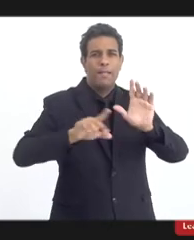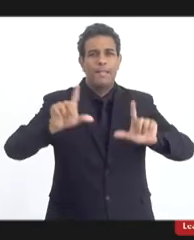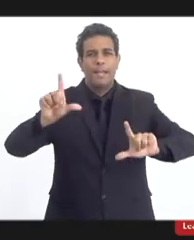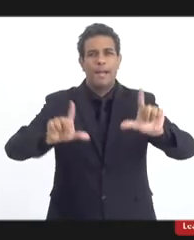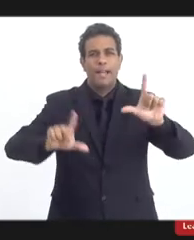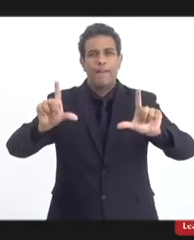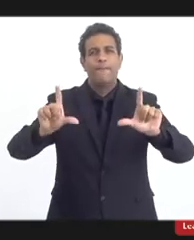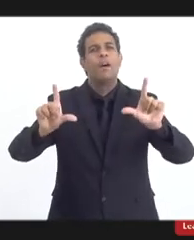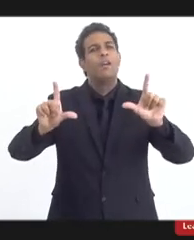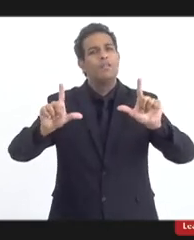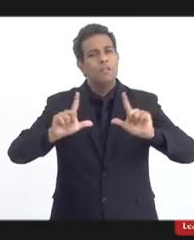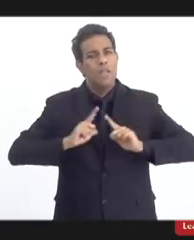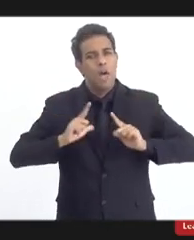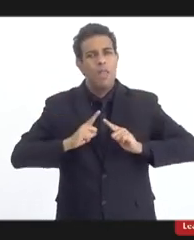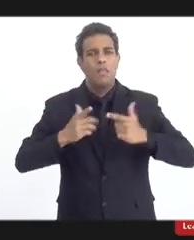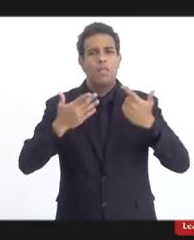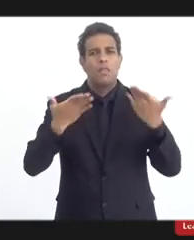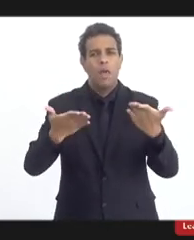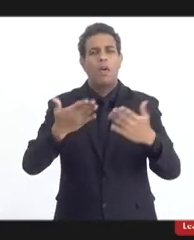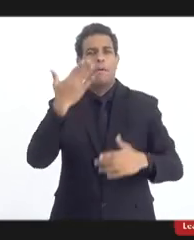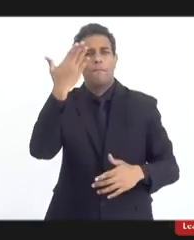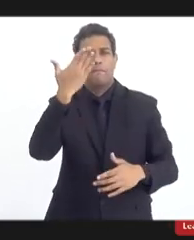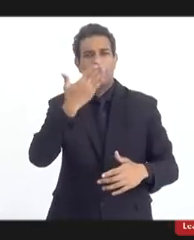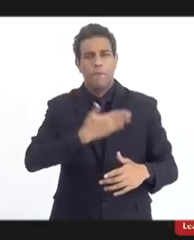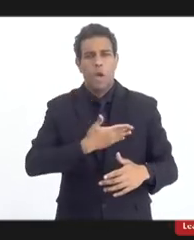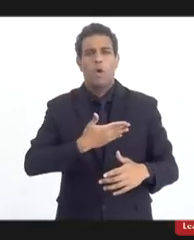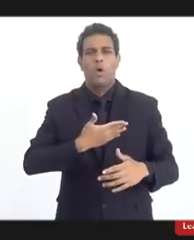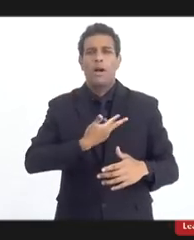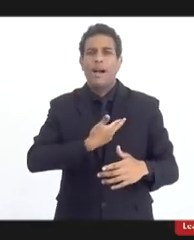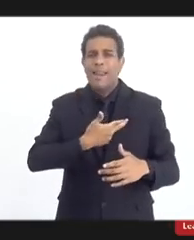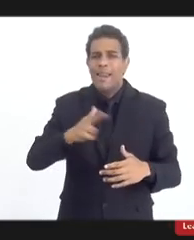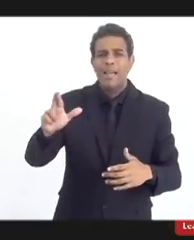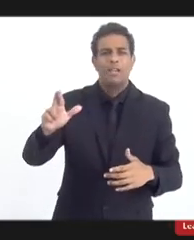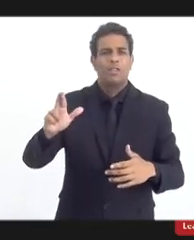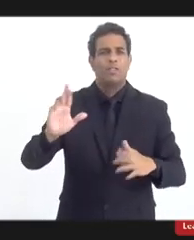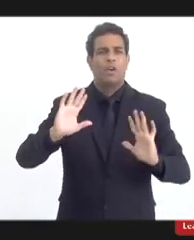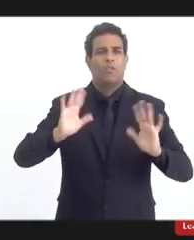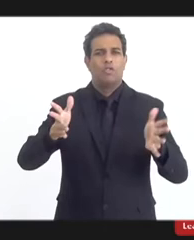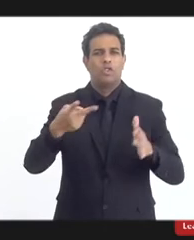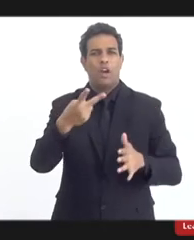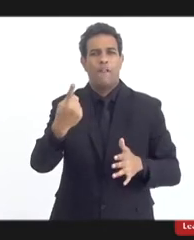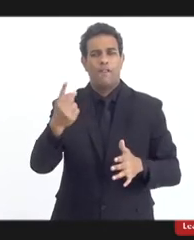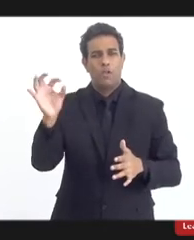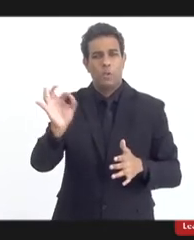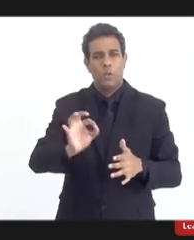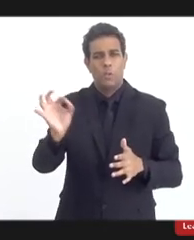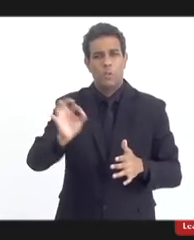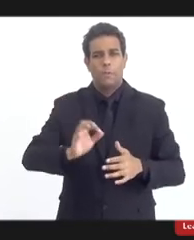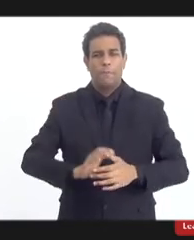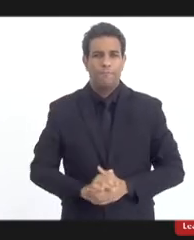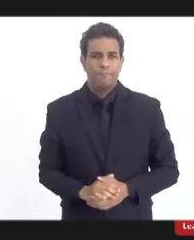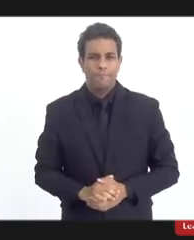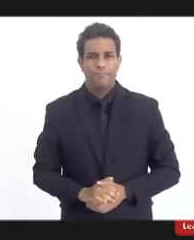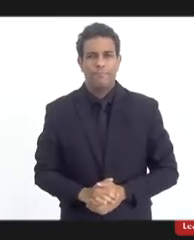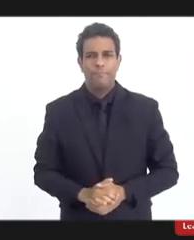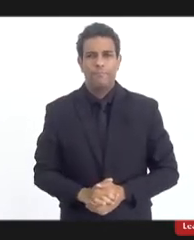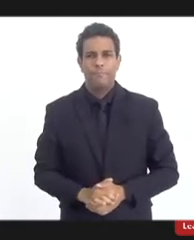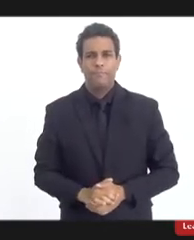ocupado por programas religiosos. E, se